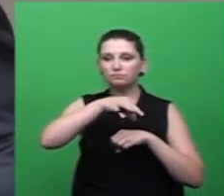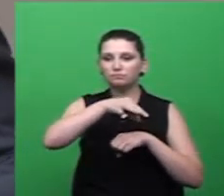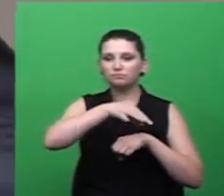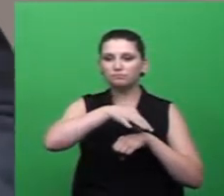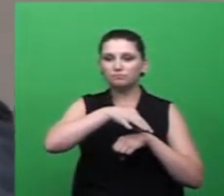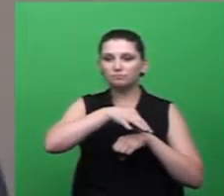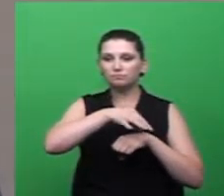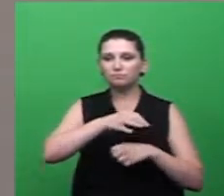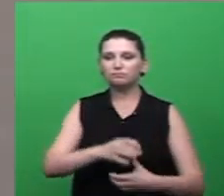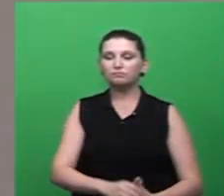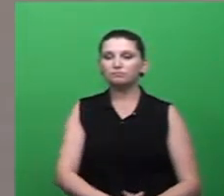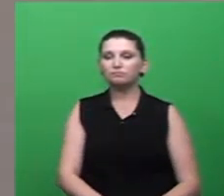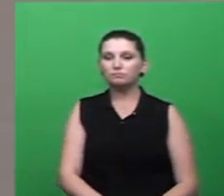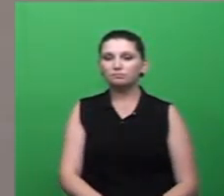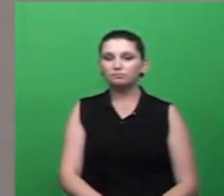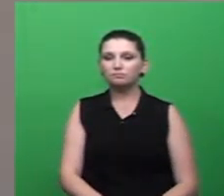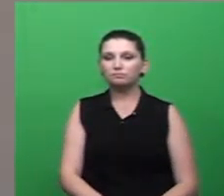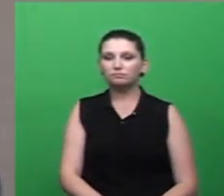mosquita, né?